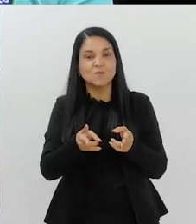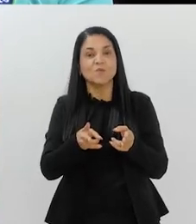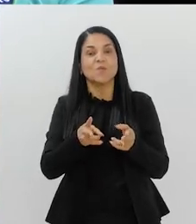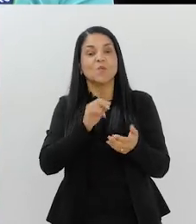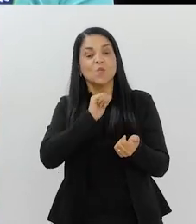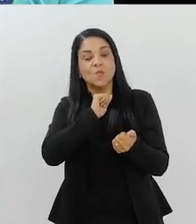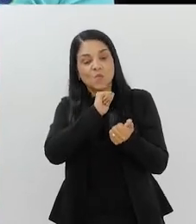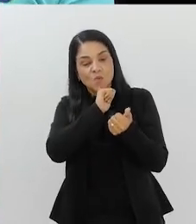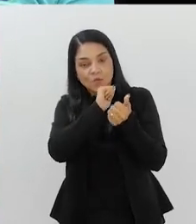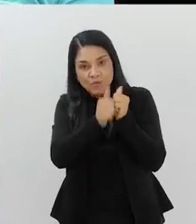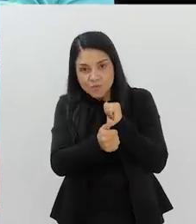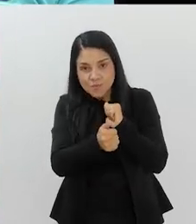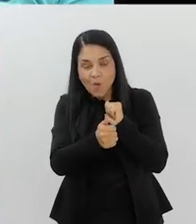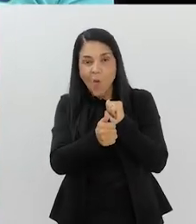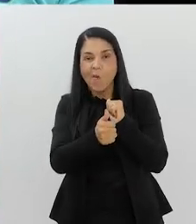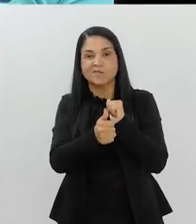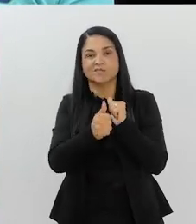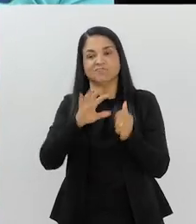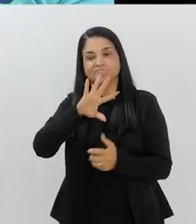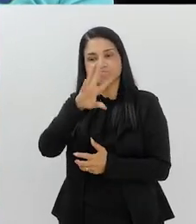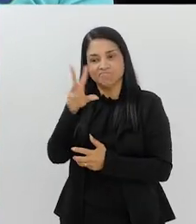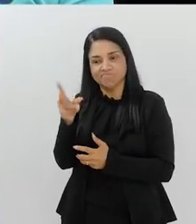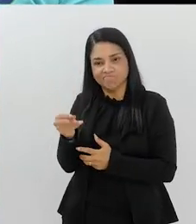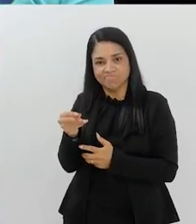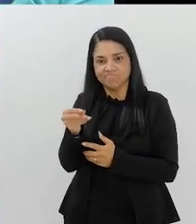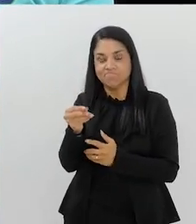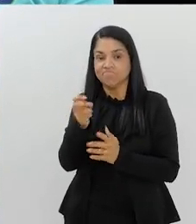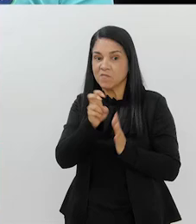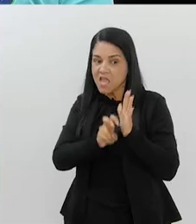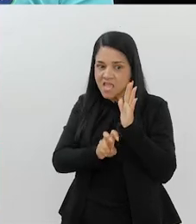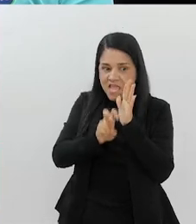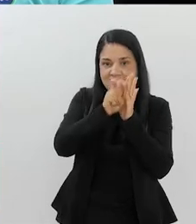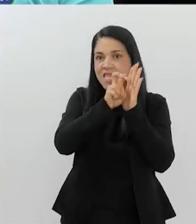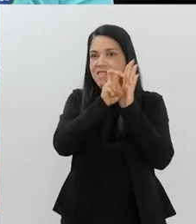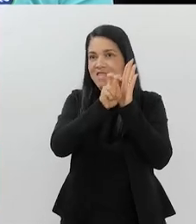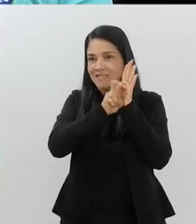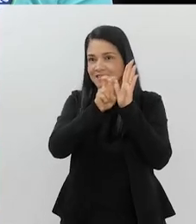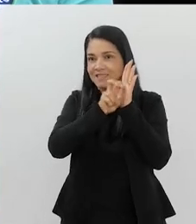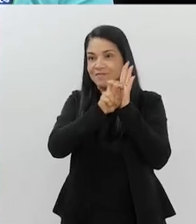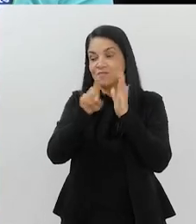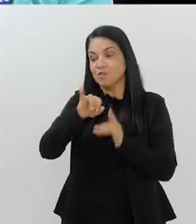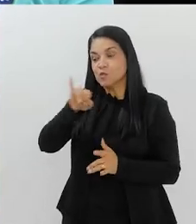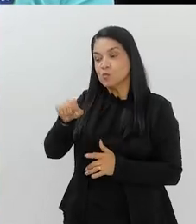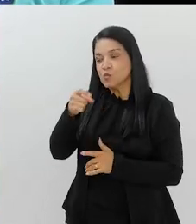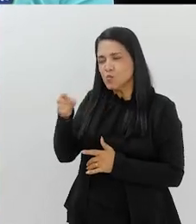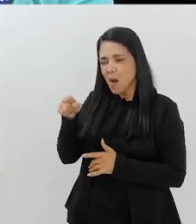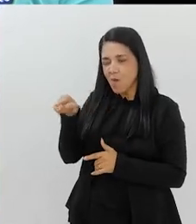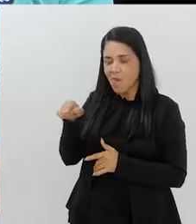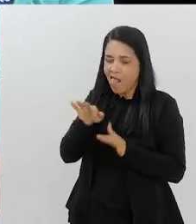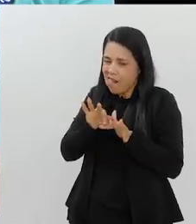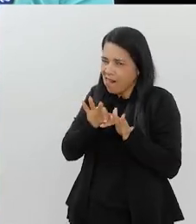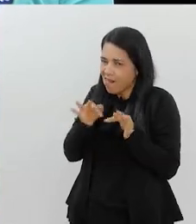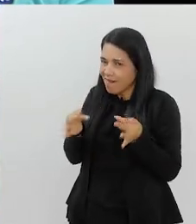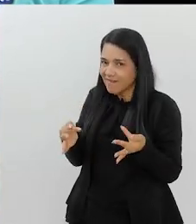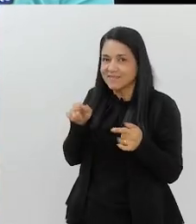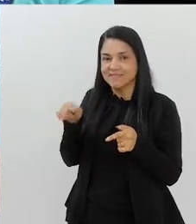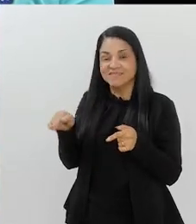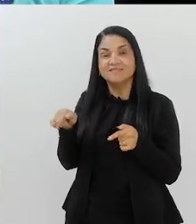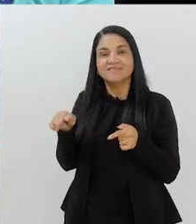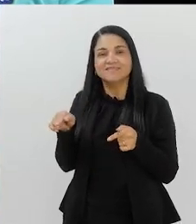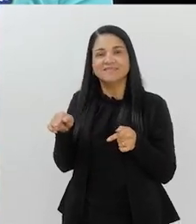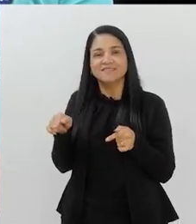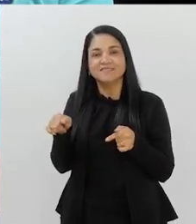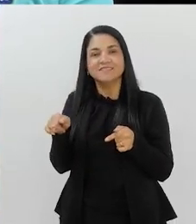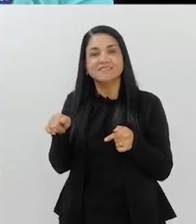hoje o esporte paralímpico é uma potência, saímos na quinta colocação, é que o João Batista é muito modesto. Ele falou